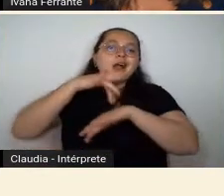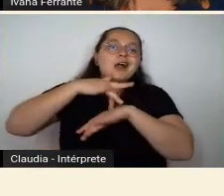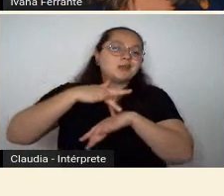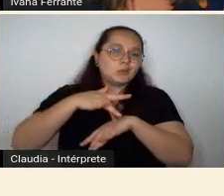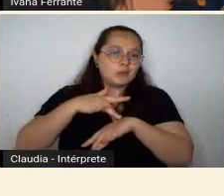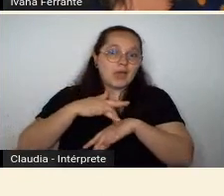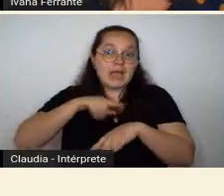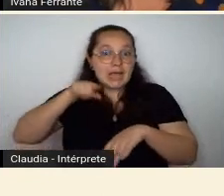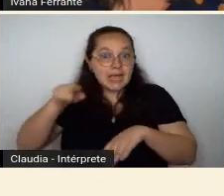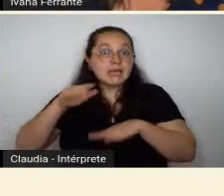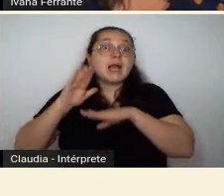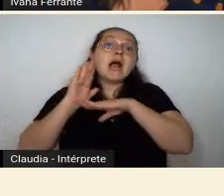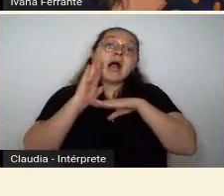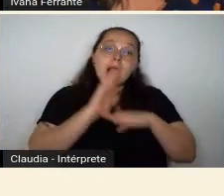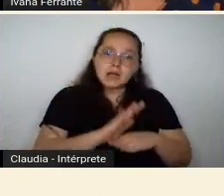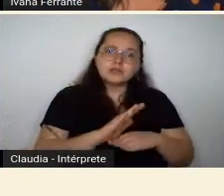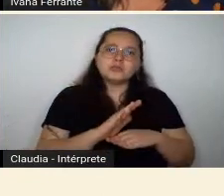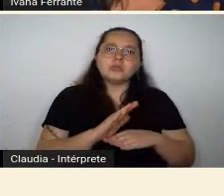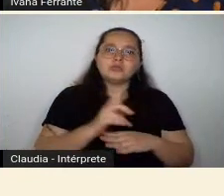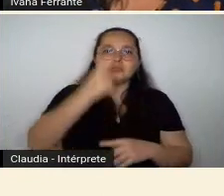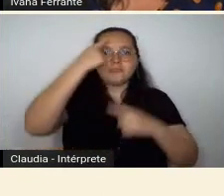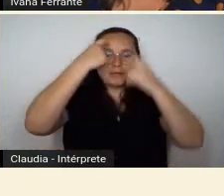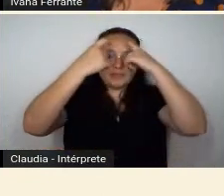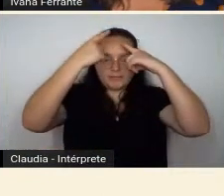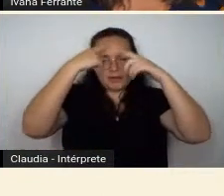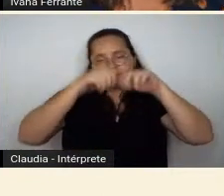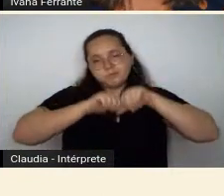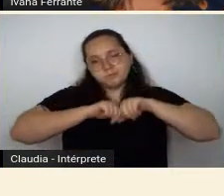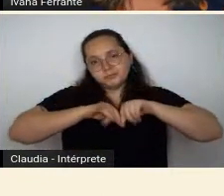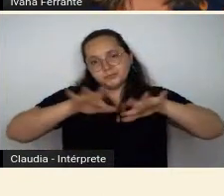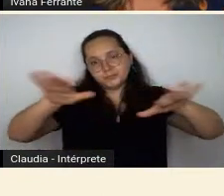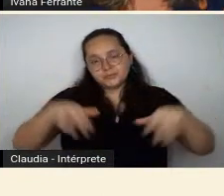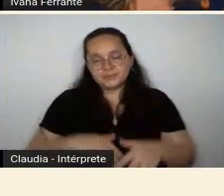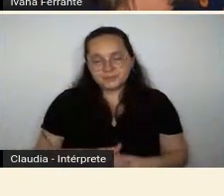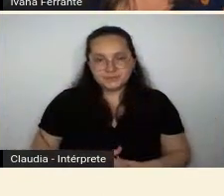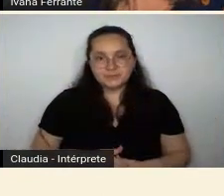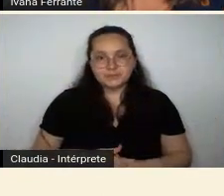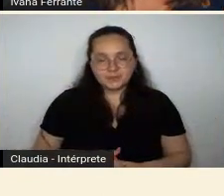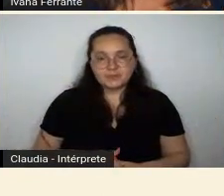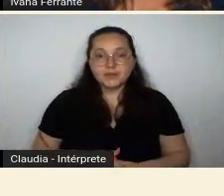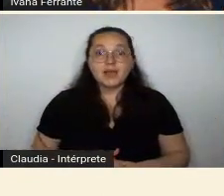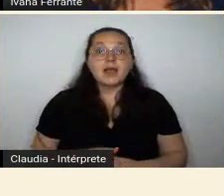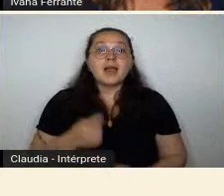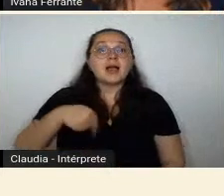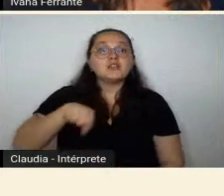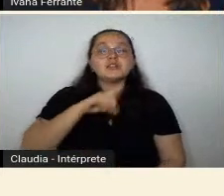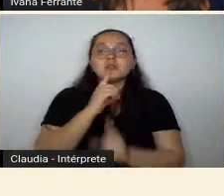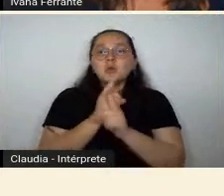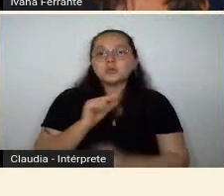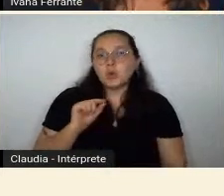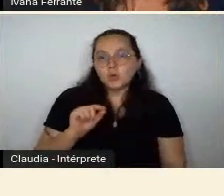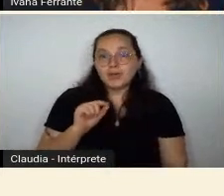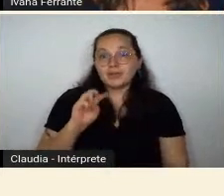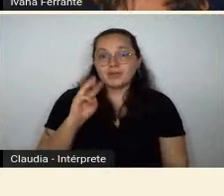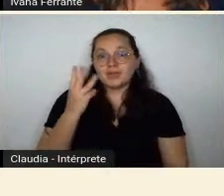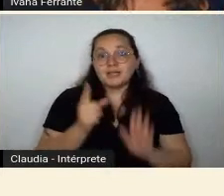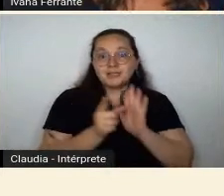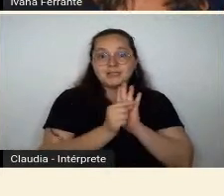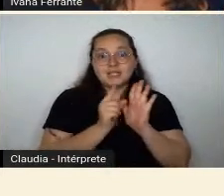as ideias que os modernistas defendiam, porque a gente encontrou três artigos dele,